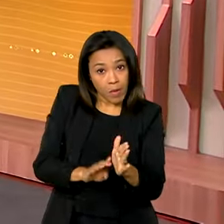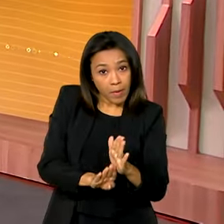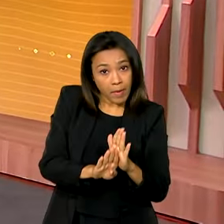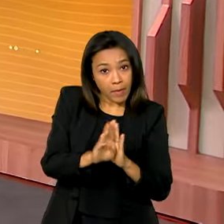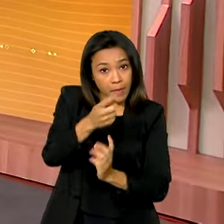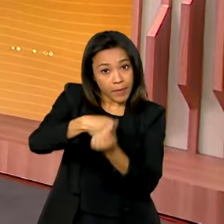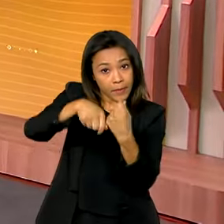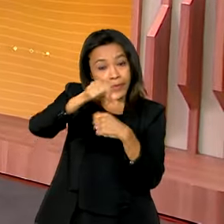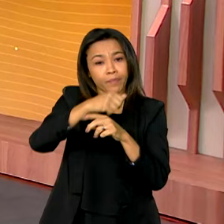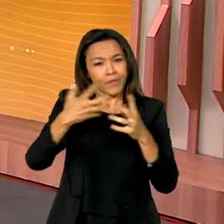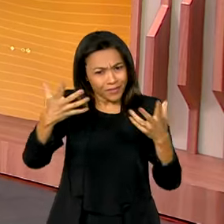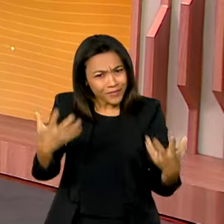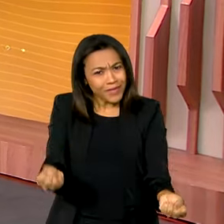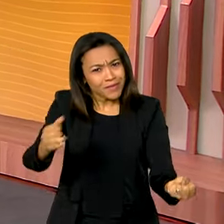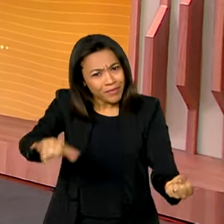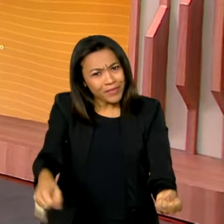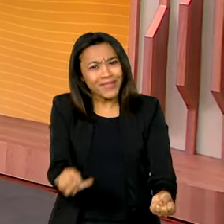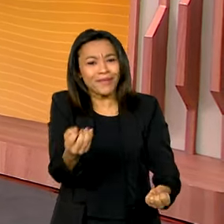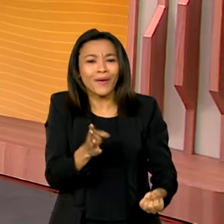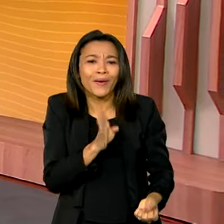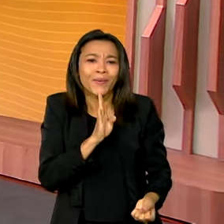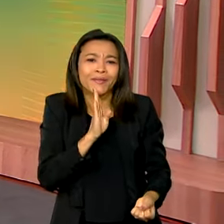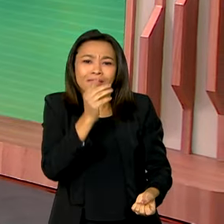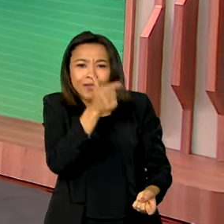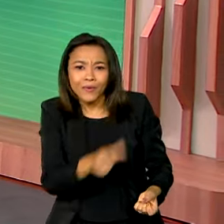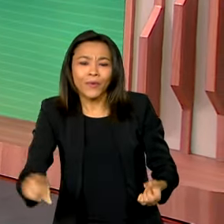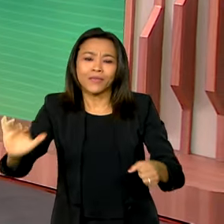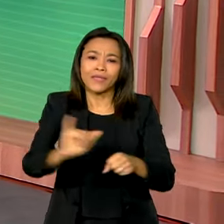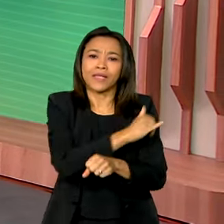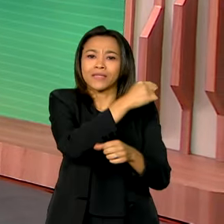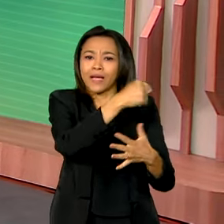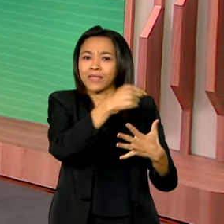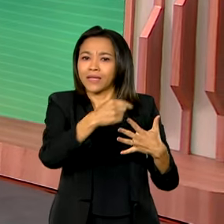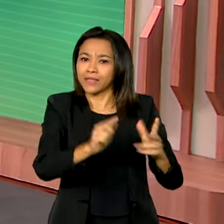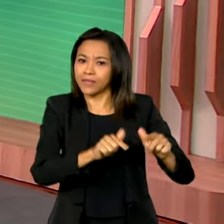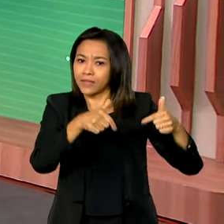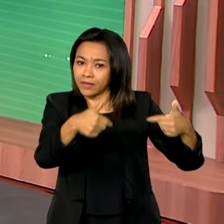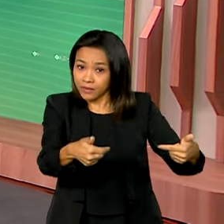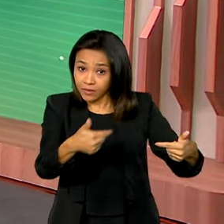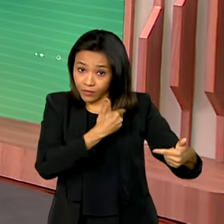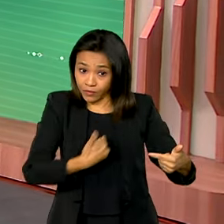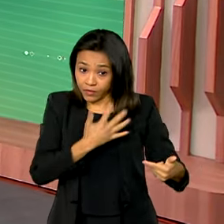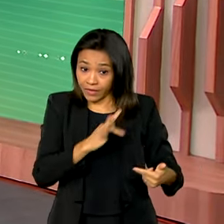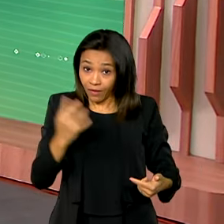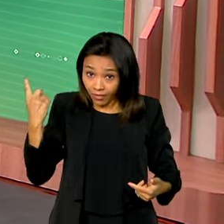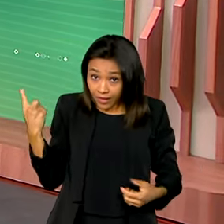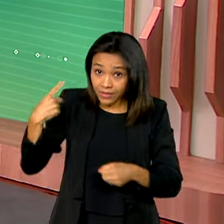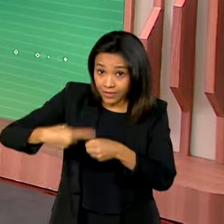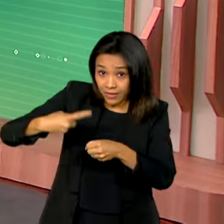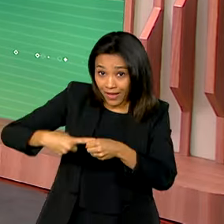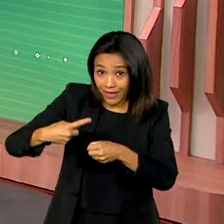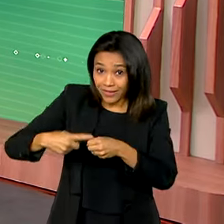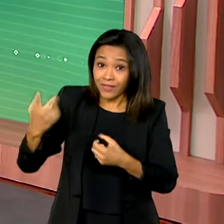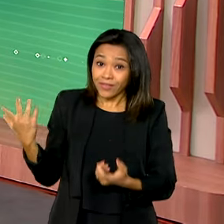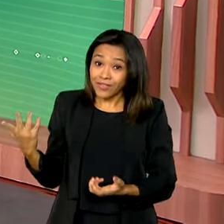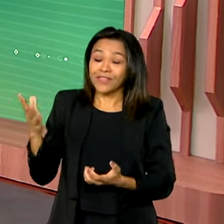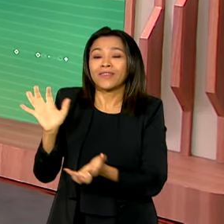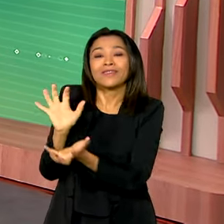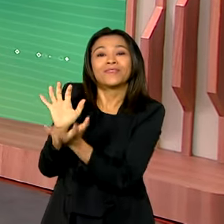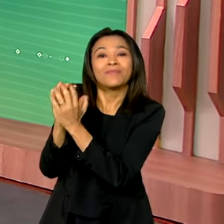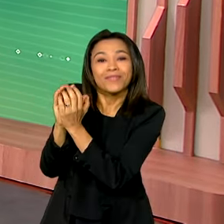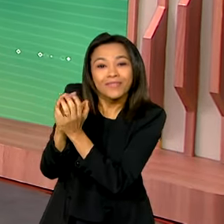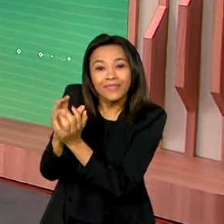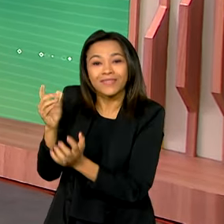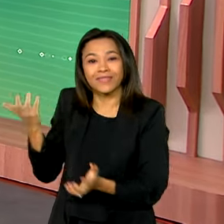Então vamos aproveitar para conhecer outras ações do governo federal em Petrolina, essa cidade do sertão pernambucano.